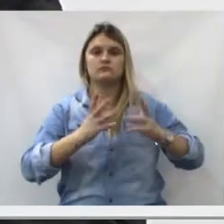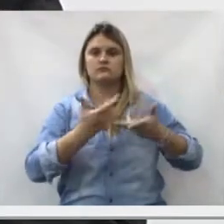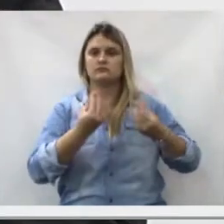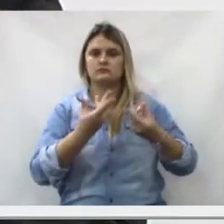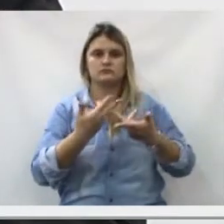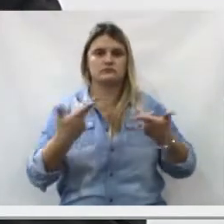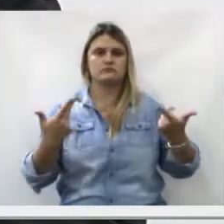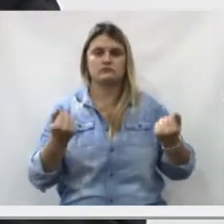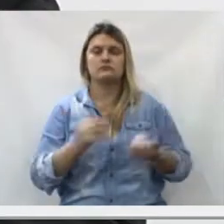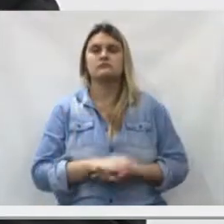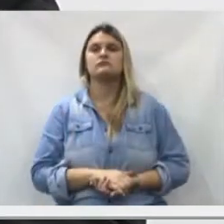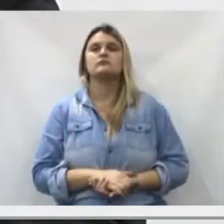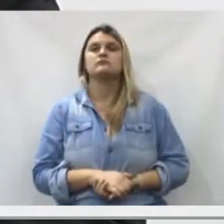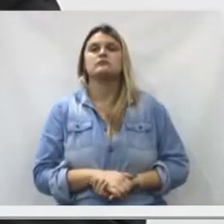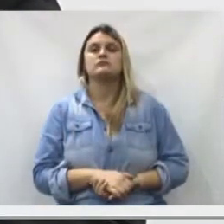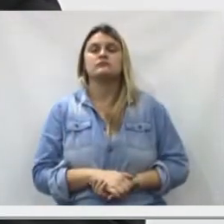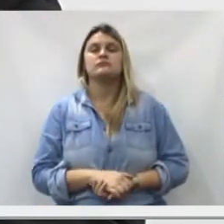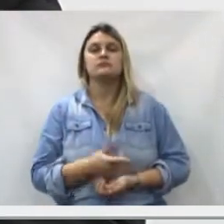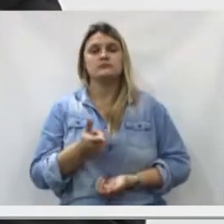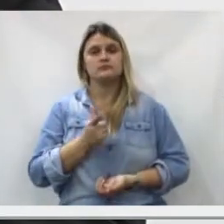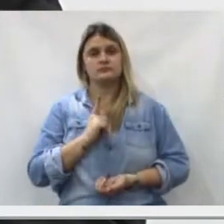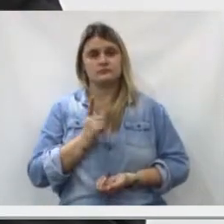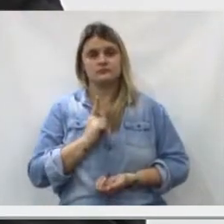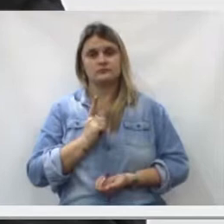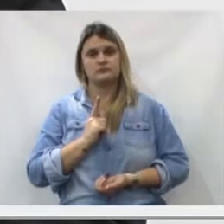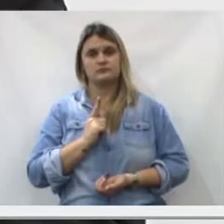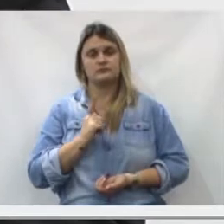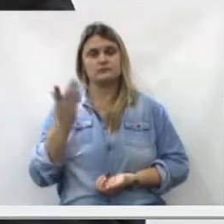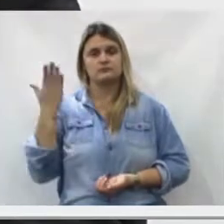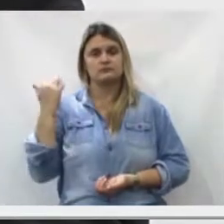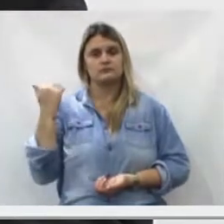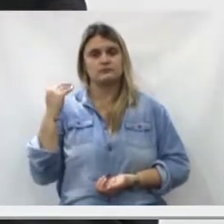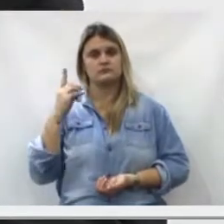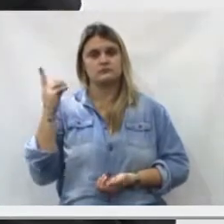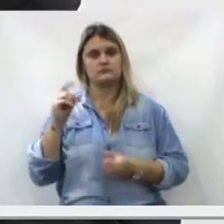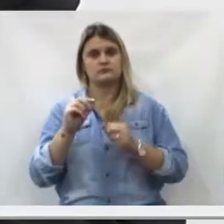vestiário, como depósito de material esportivo, bolas, enfim. Enfim,